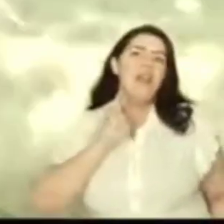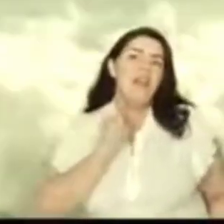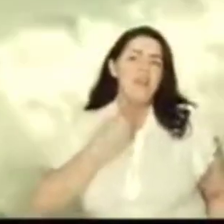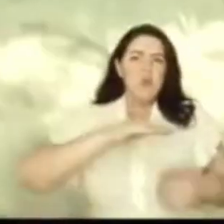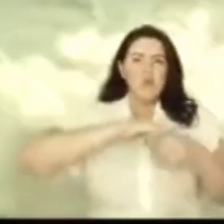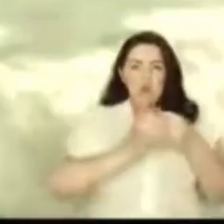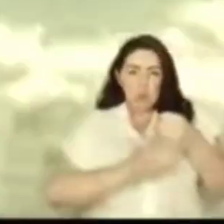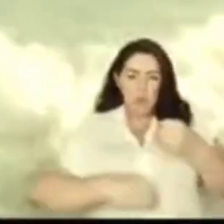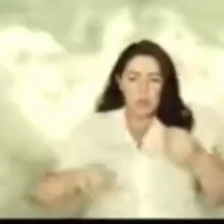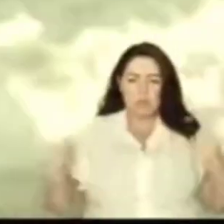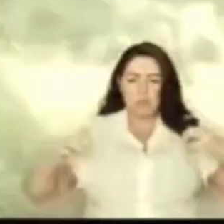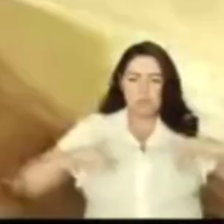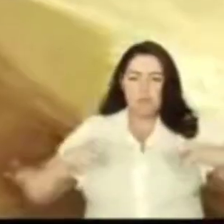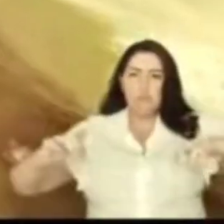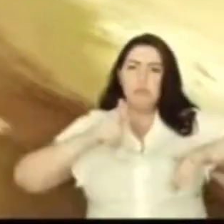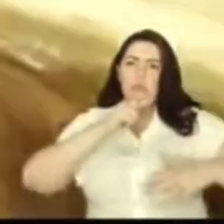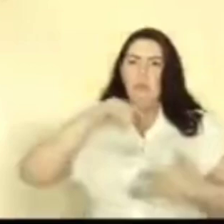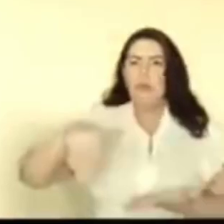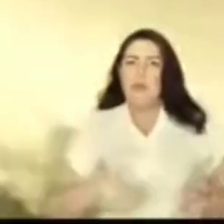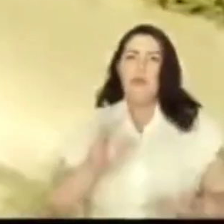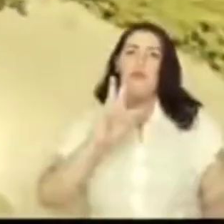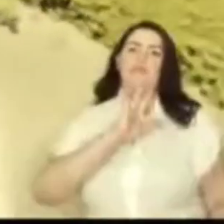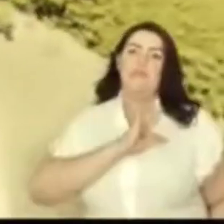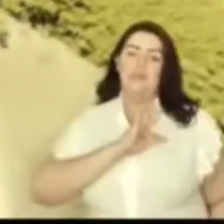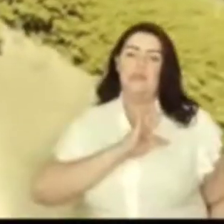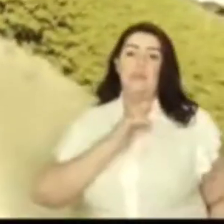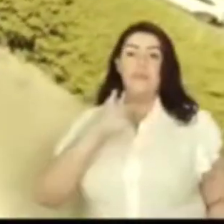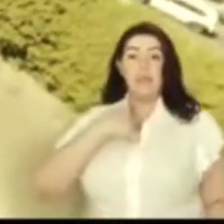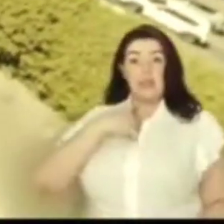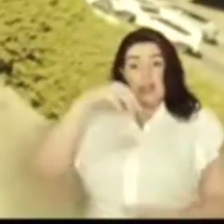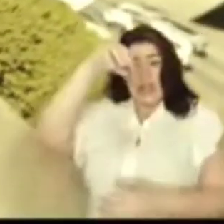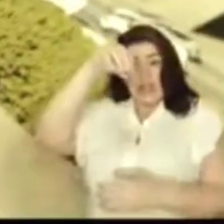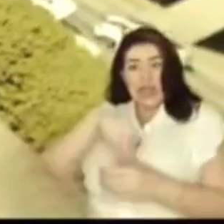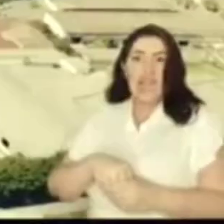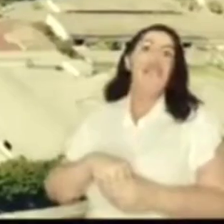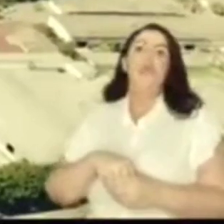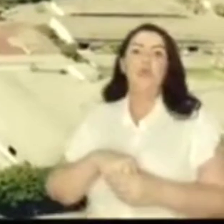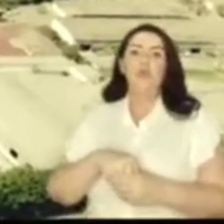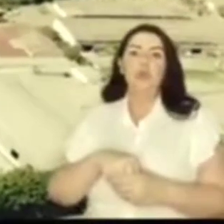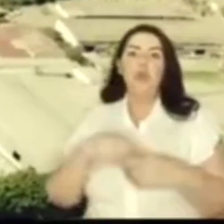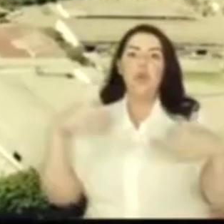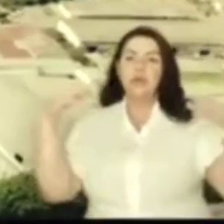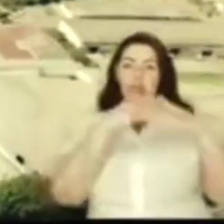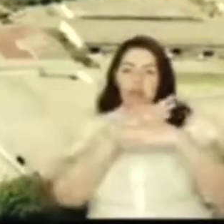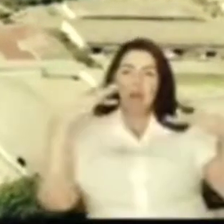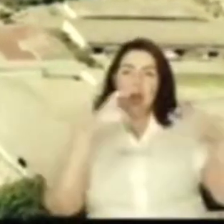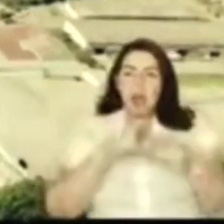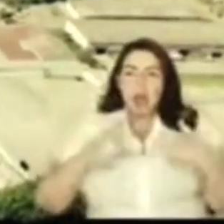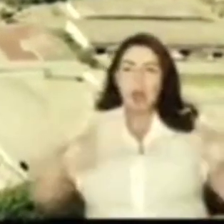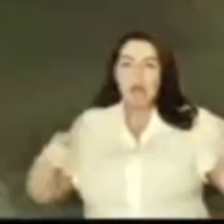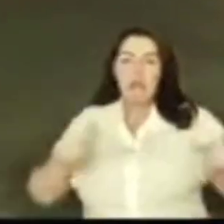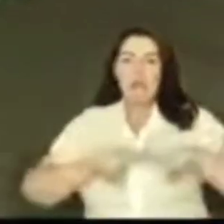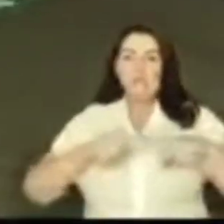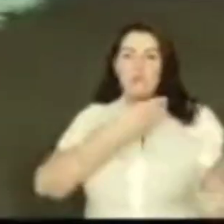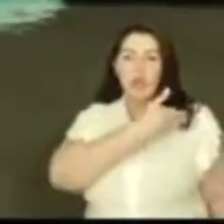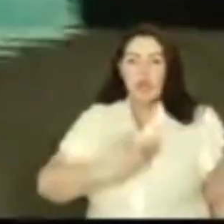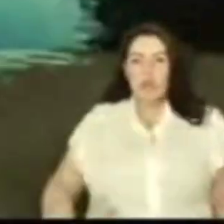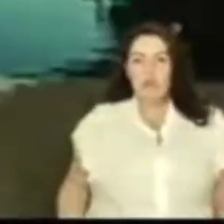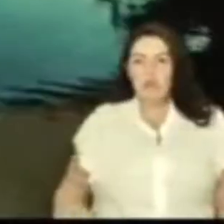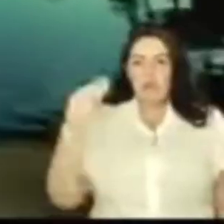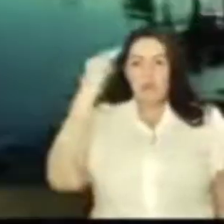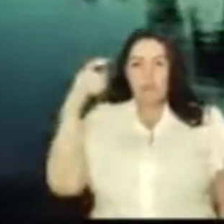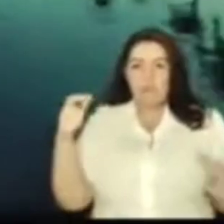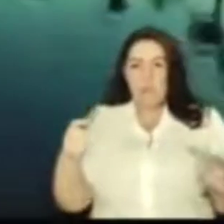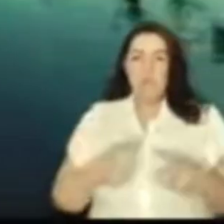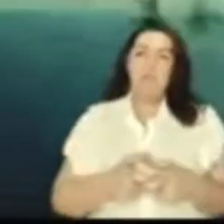de toneladas de esgoto são jogadas em mim. Por mais que eu esteja dentro de uma grande cidade, eu sempre fui